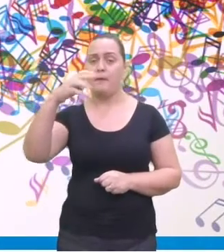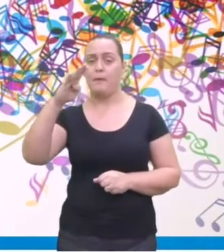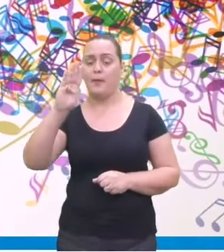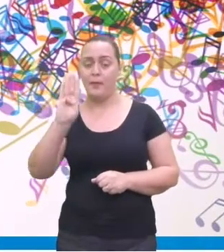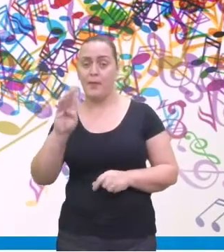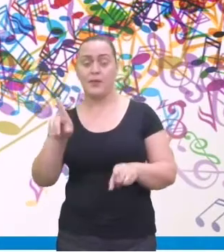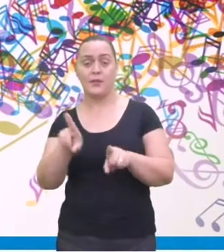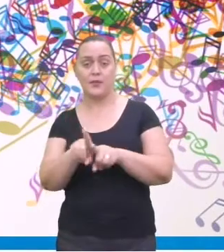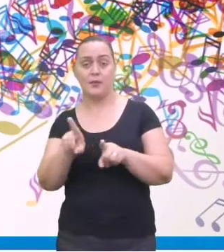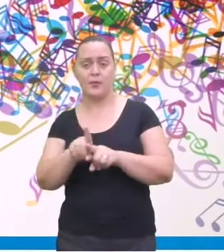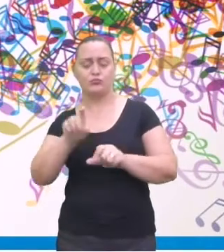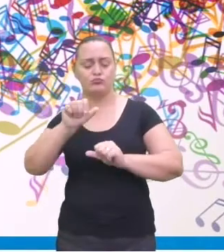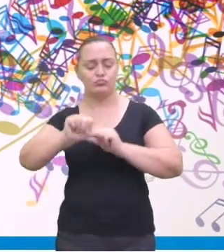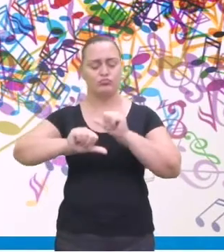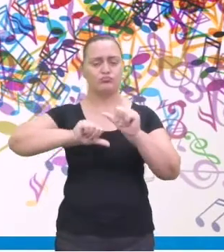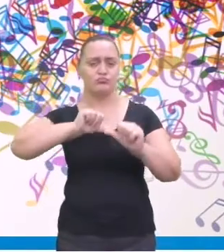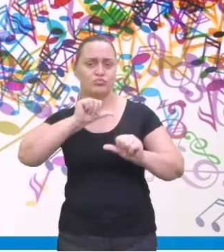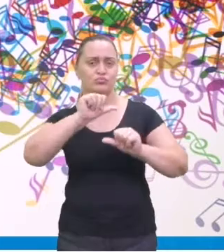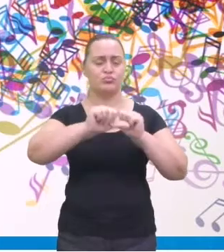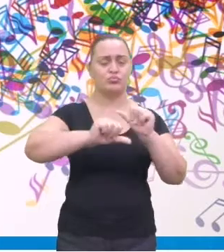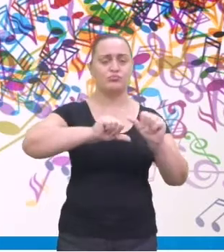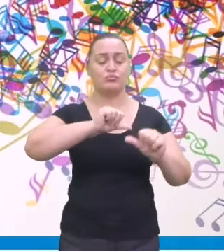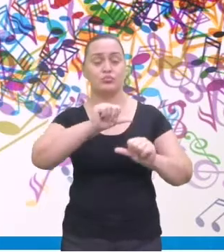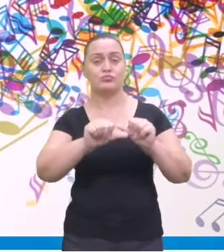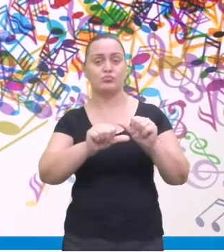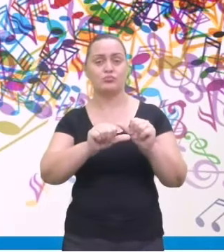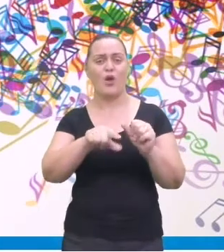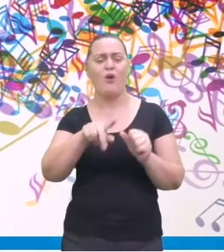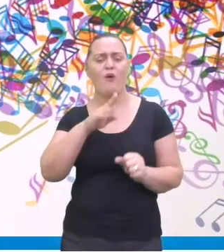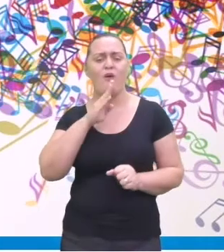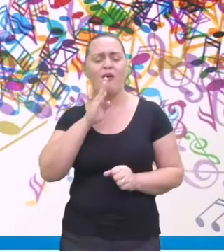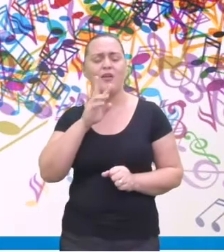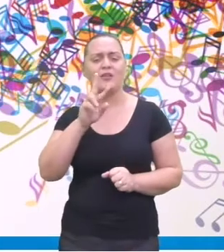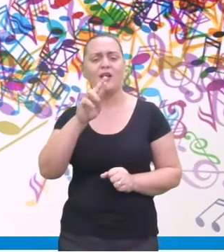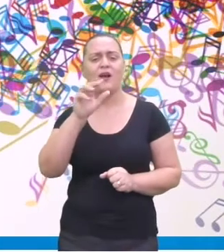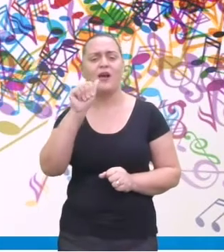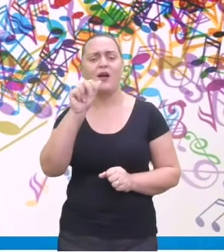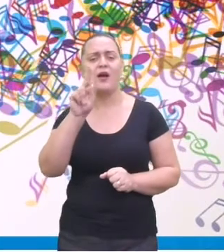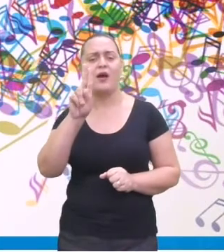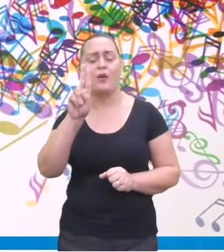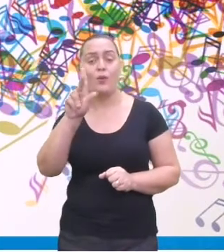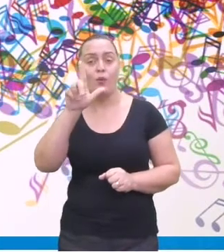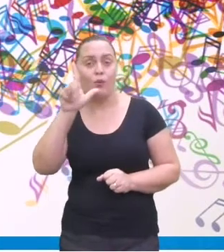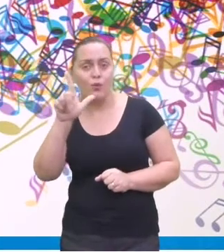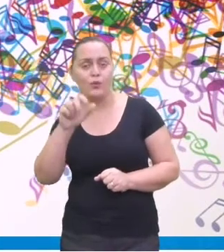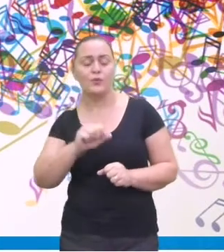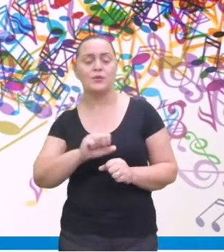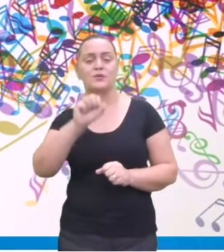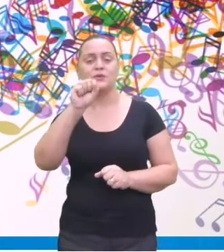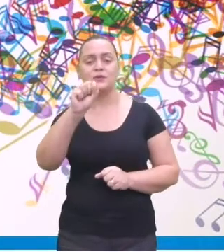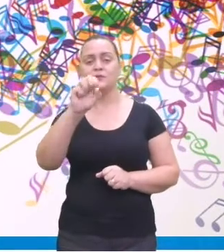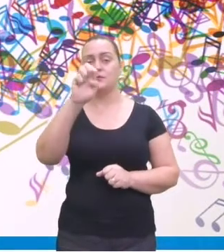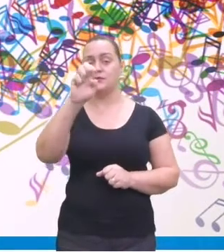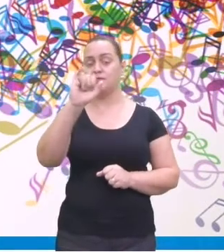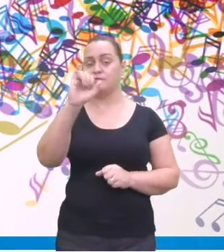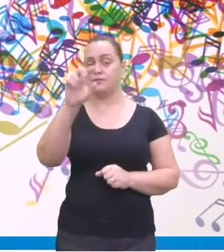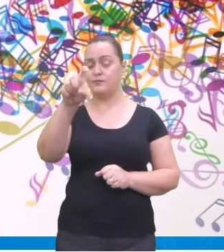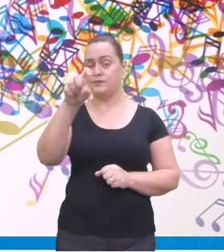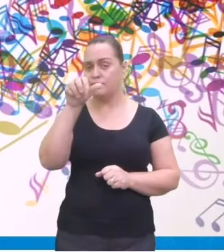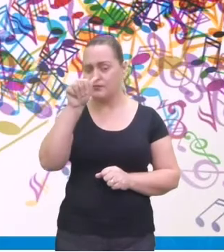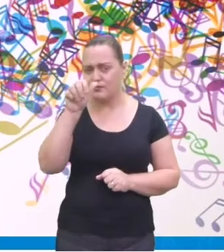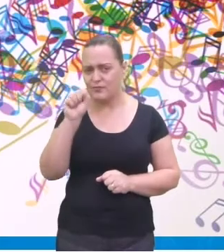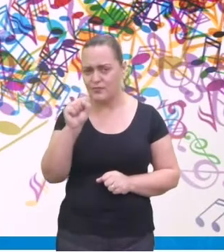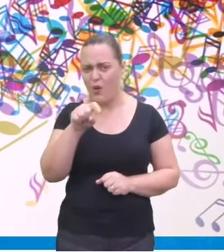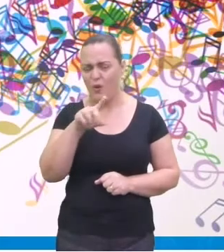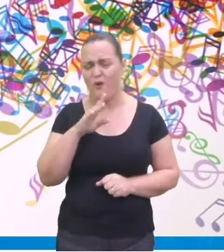como Secos e Molhados, Raul Seixas. Ainda assim, em alguns casos, tomou por referências